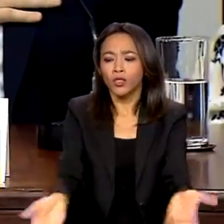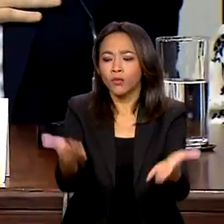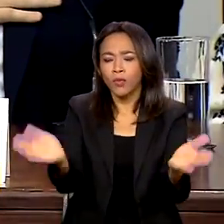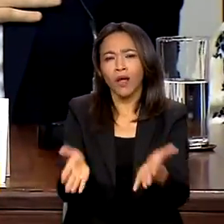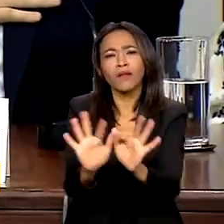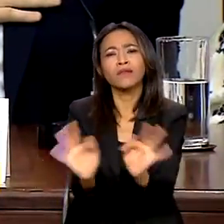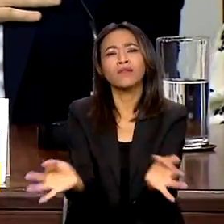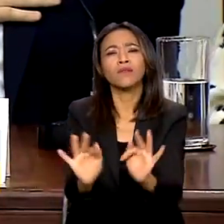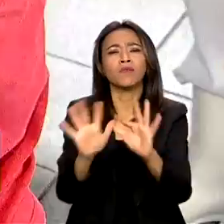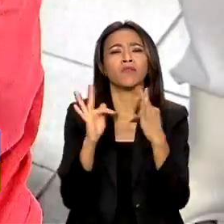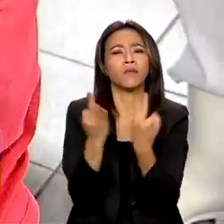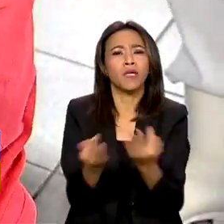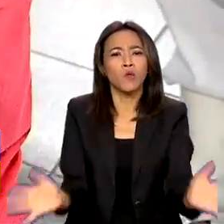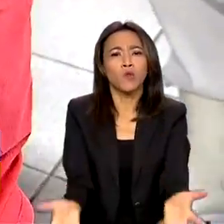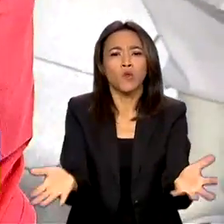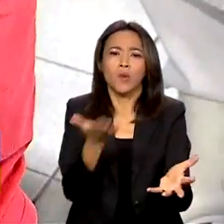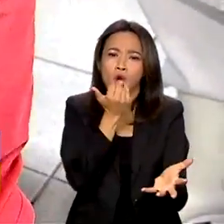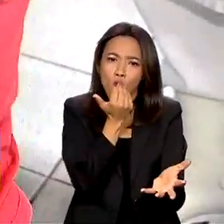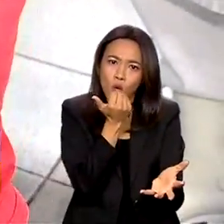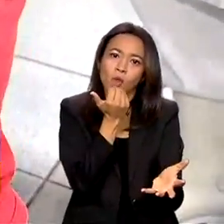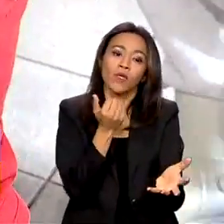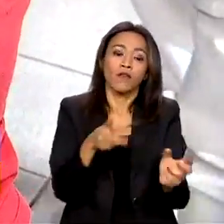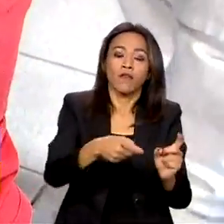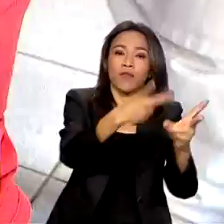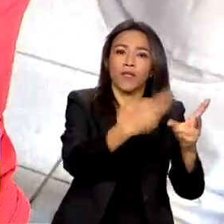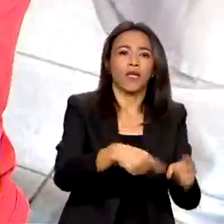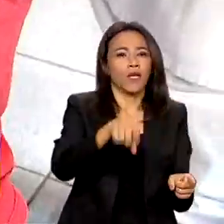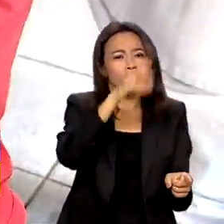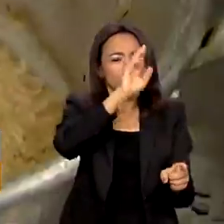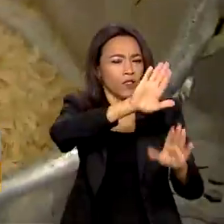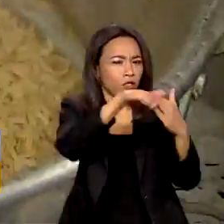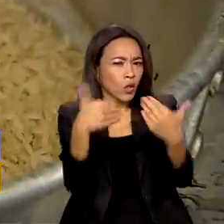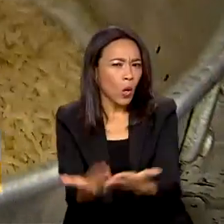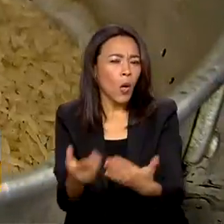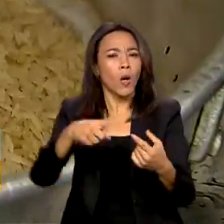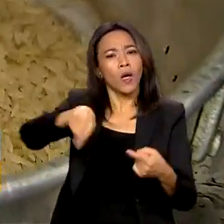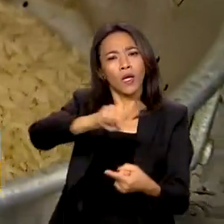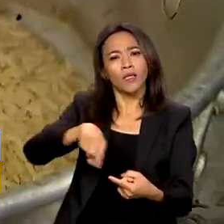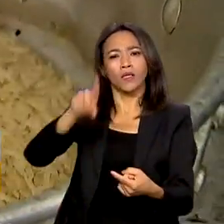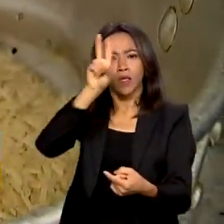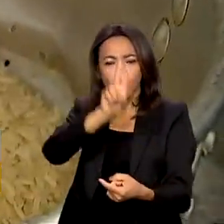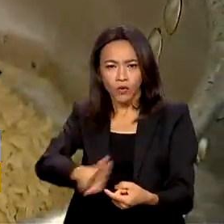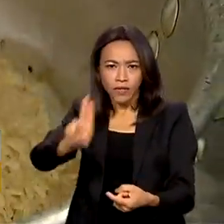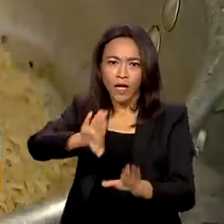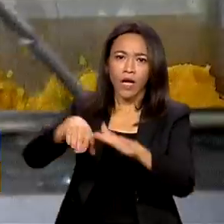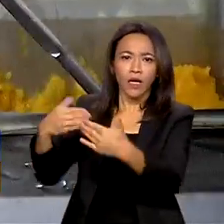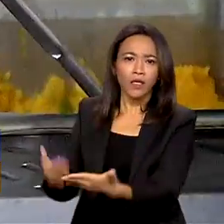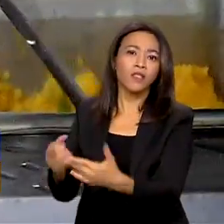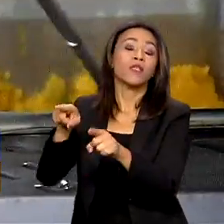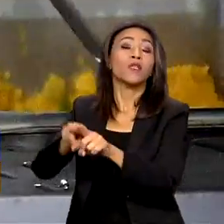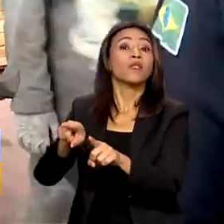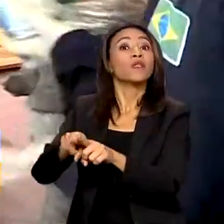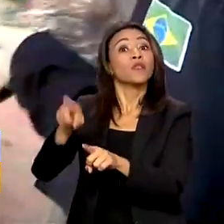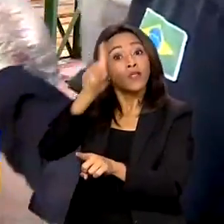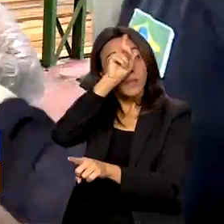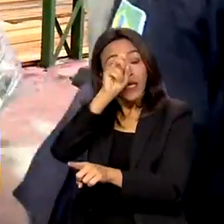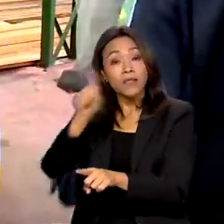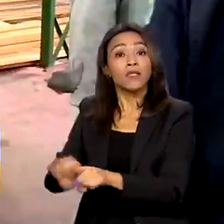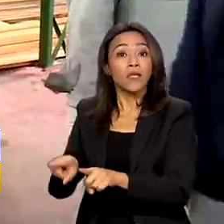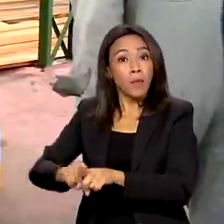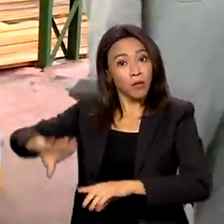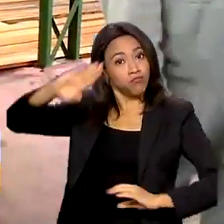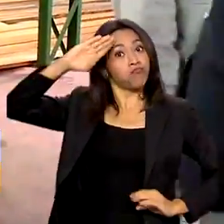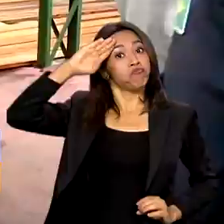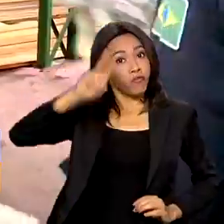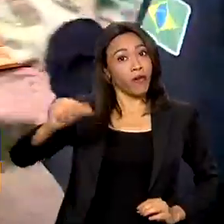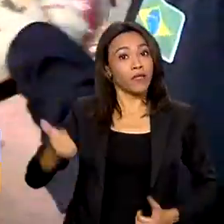todas as esferas do governo. Escolas, universidades, hospitais públicos e até as forças armadas serão beneficiadas pelo programa. Atualmente,